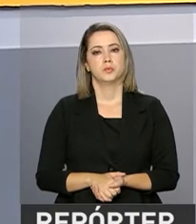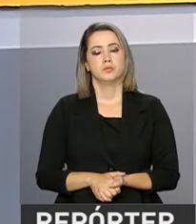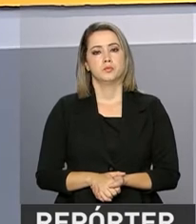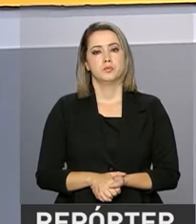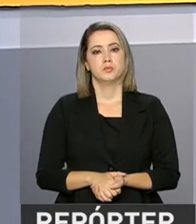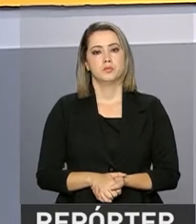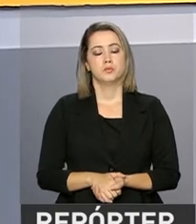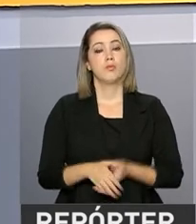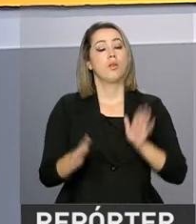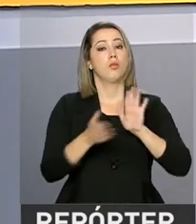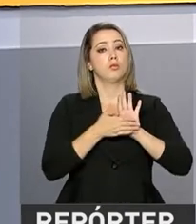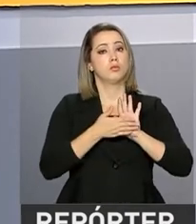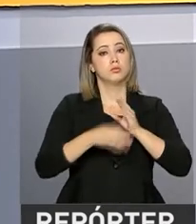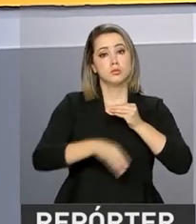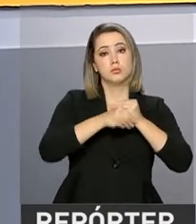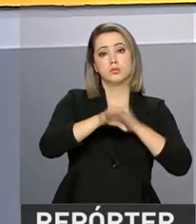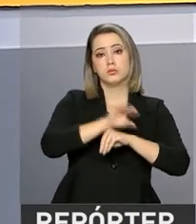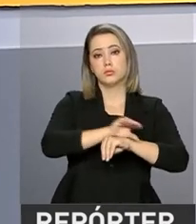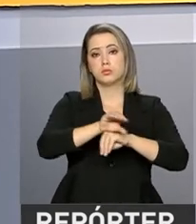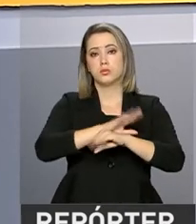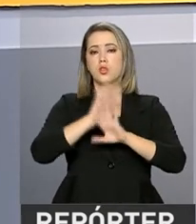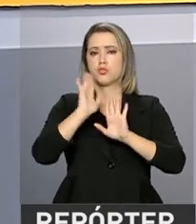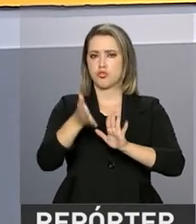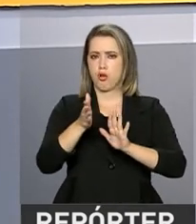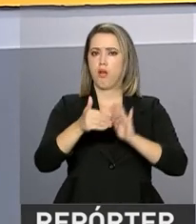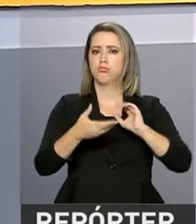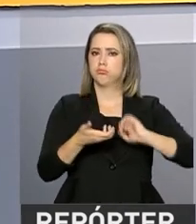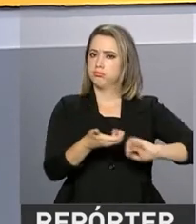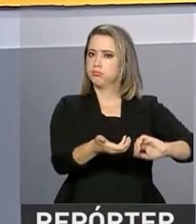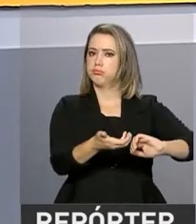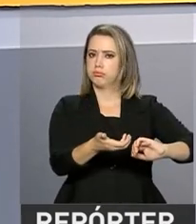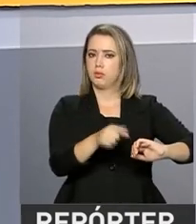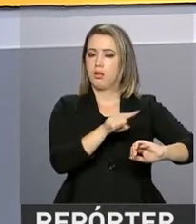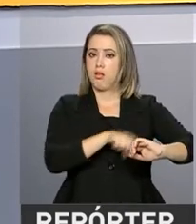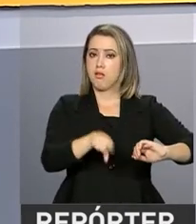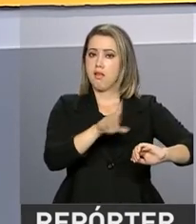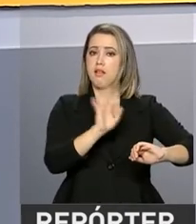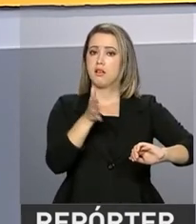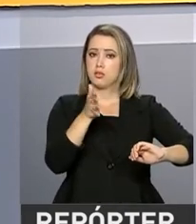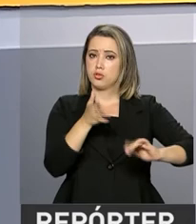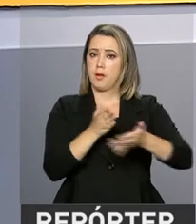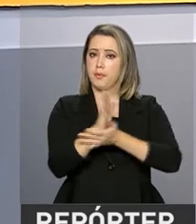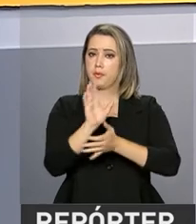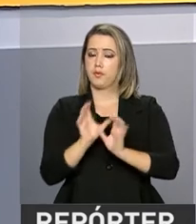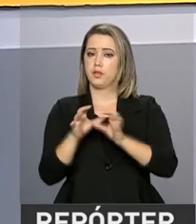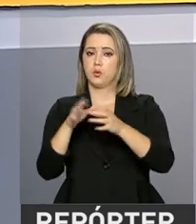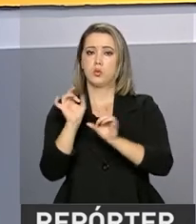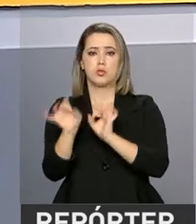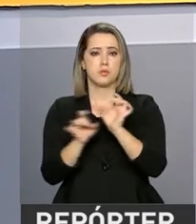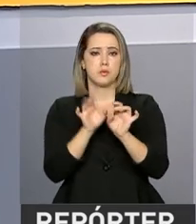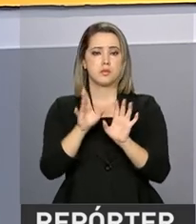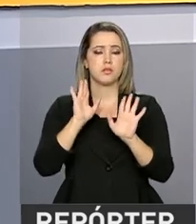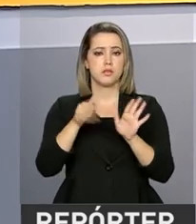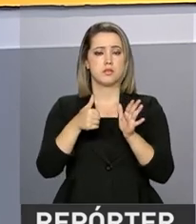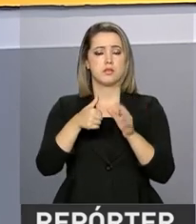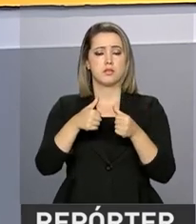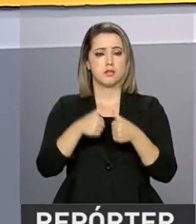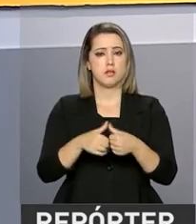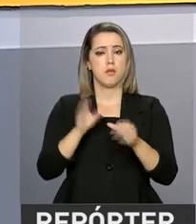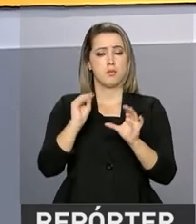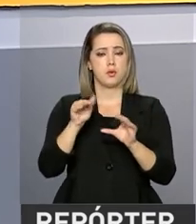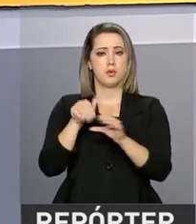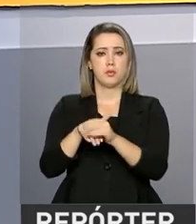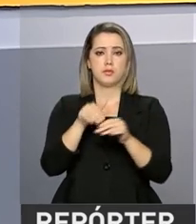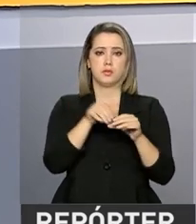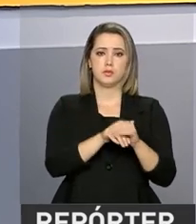de emenda à Constituição tramita no Congresso Nacional. Ela foi aprovada na Comissão Especial que analisa o assunto e está pronta para ser votada